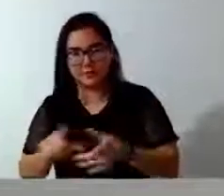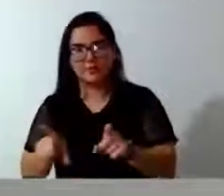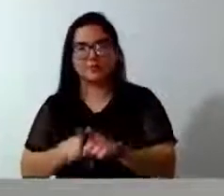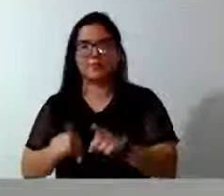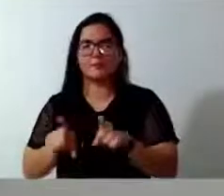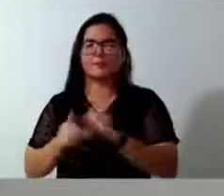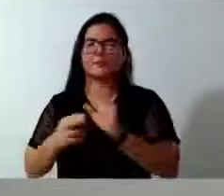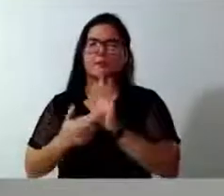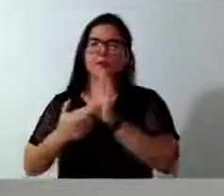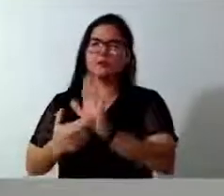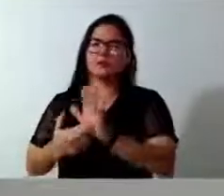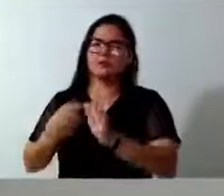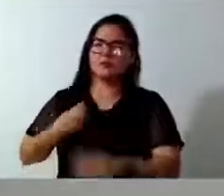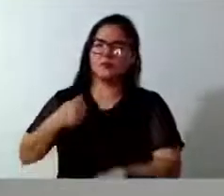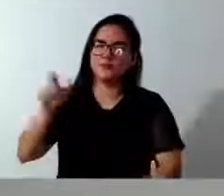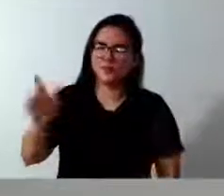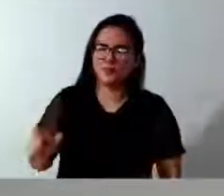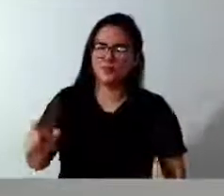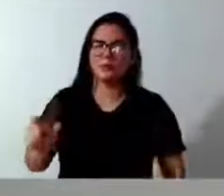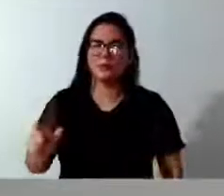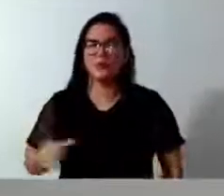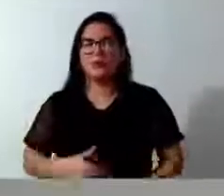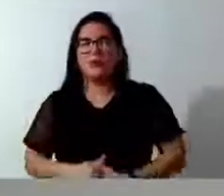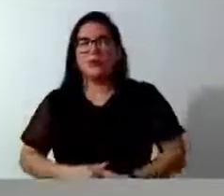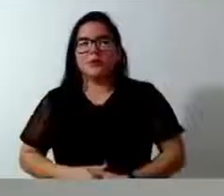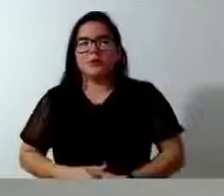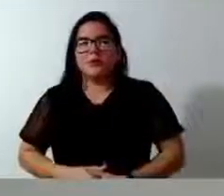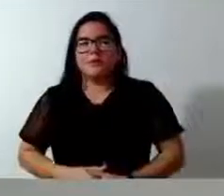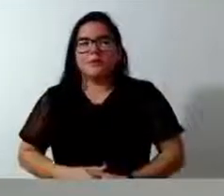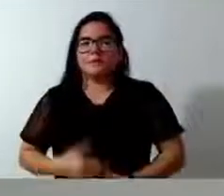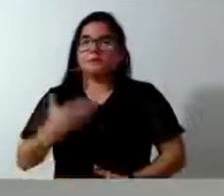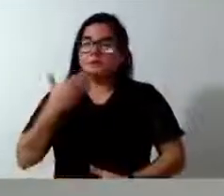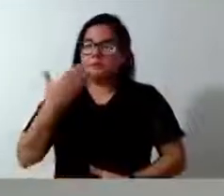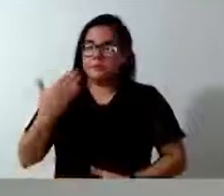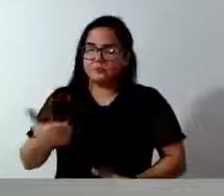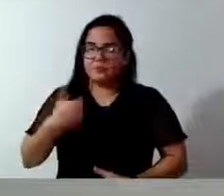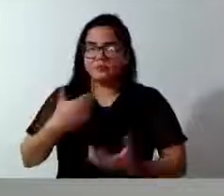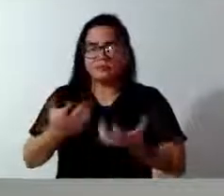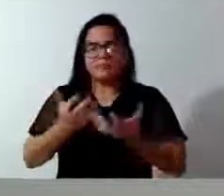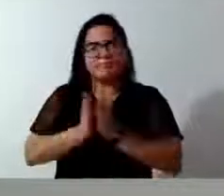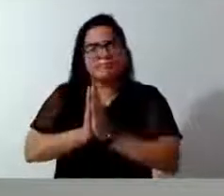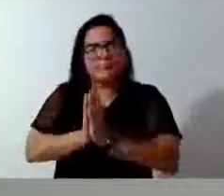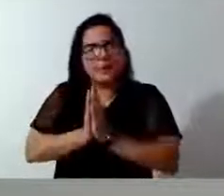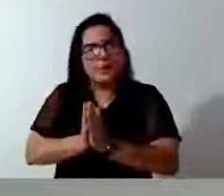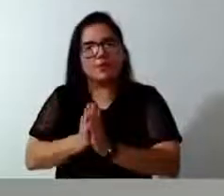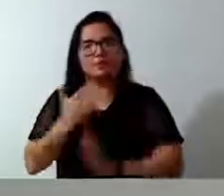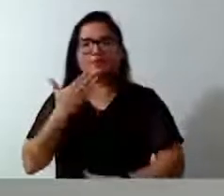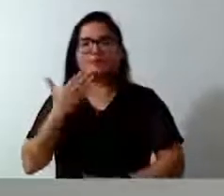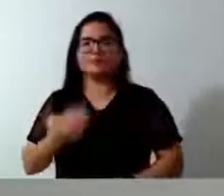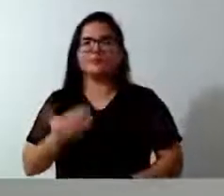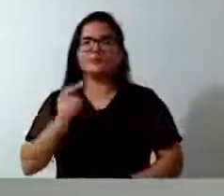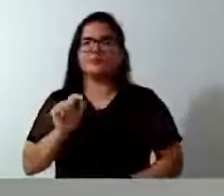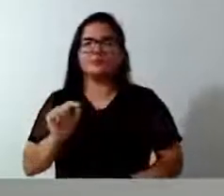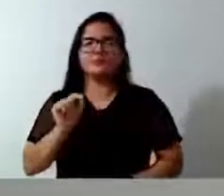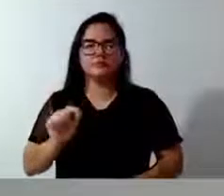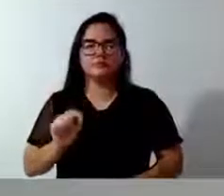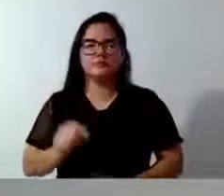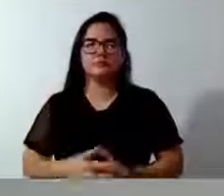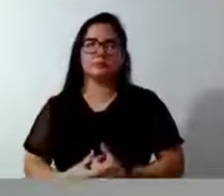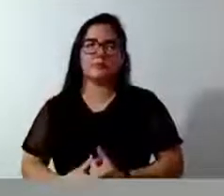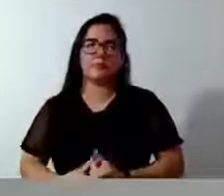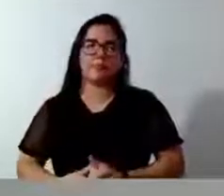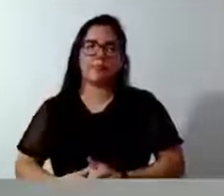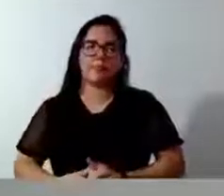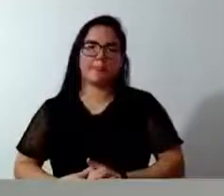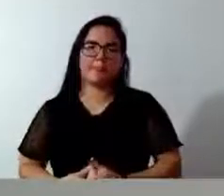9-6, de pedir... Eu quero praticamente implorar para que a